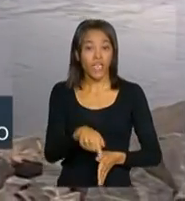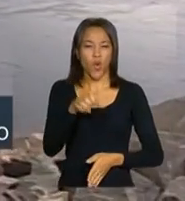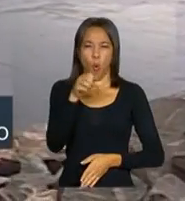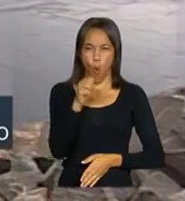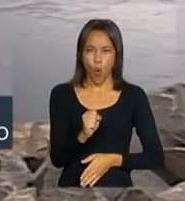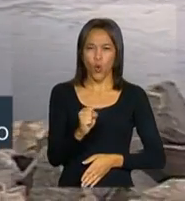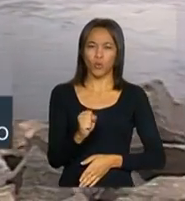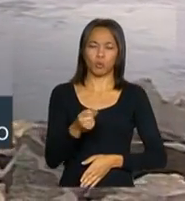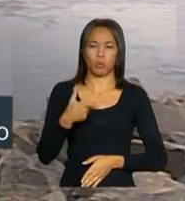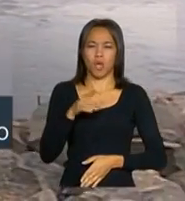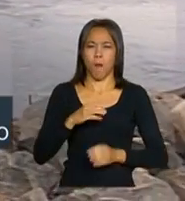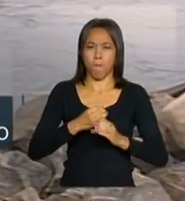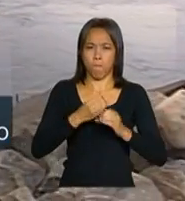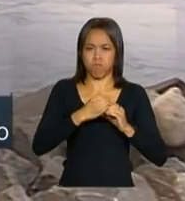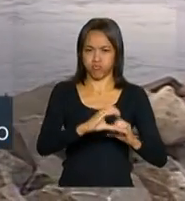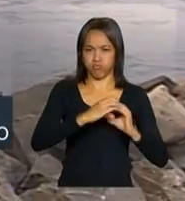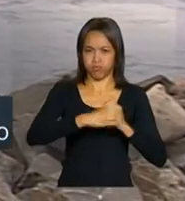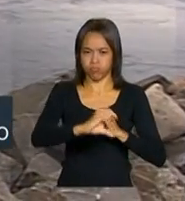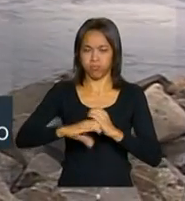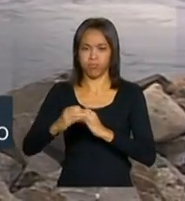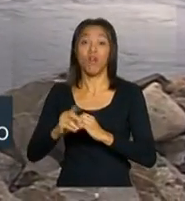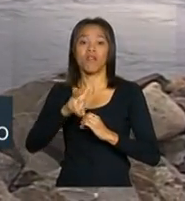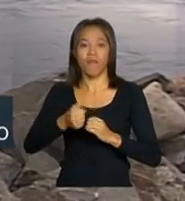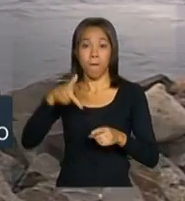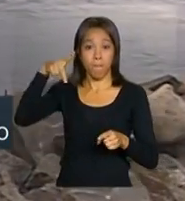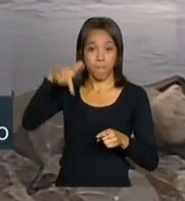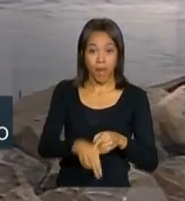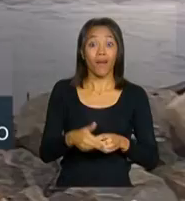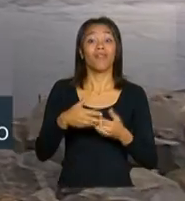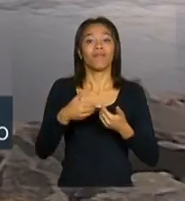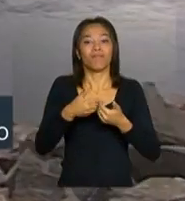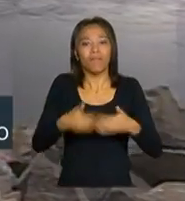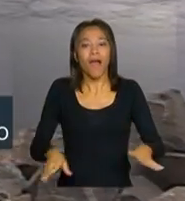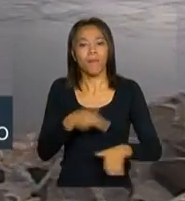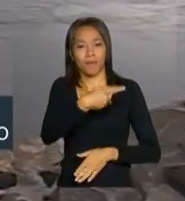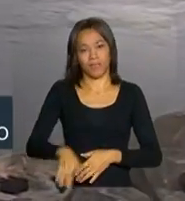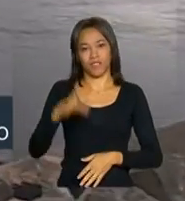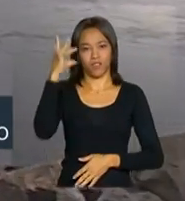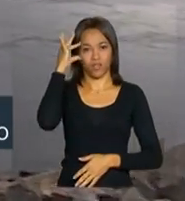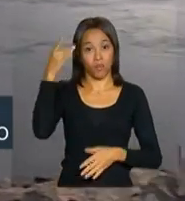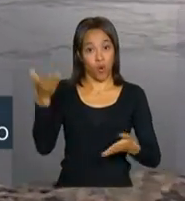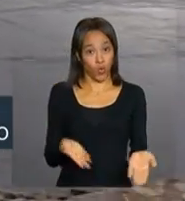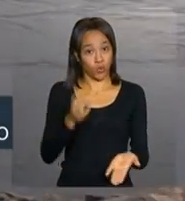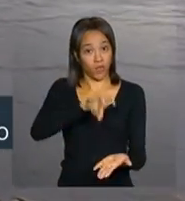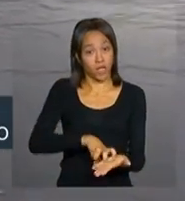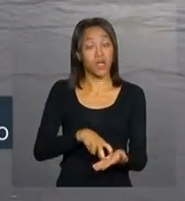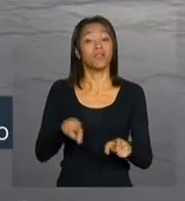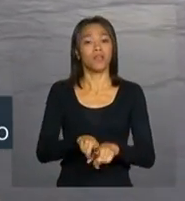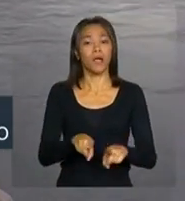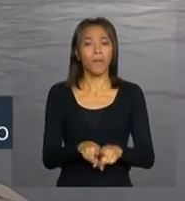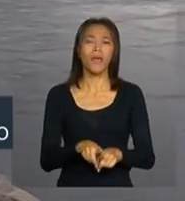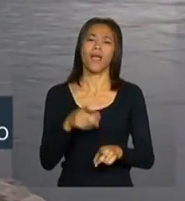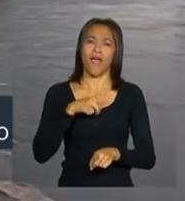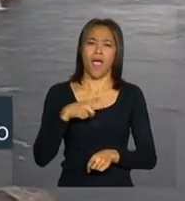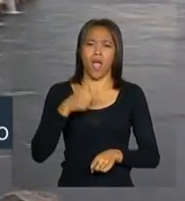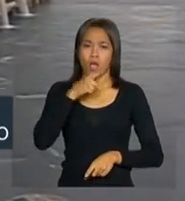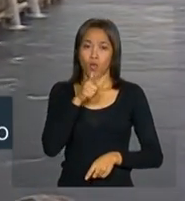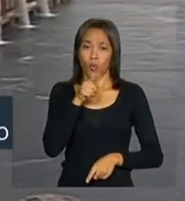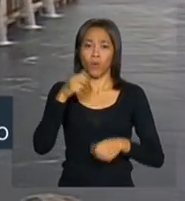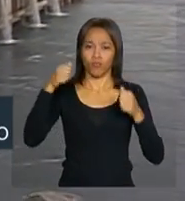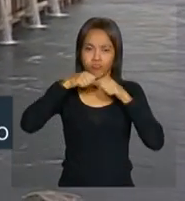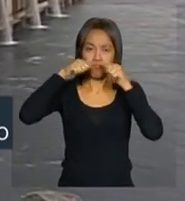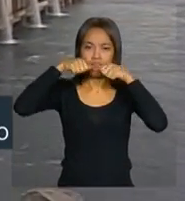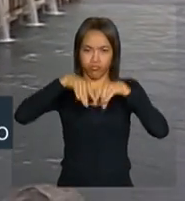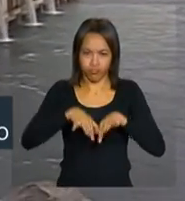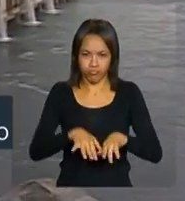turbinas da usina que serão acionadas pela presidenta Dilma Rousseff nesta manhã. Em funcionamento, a hidrelétrica vai ter